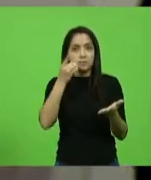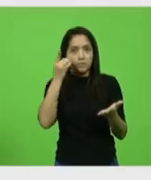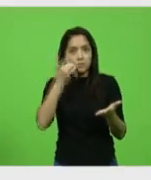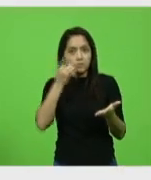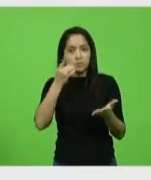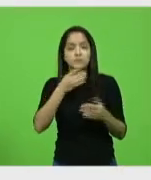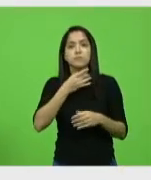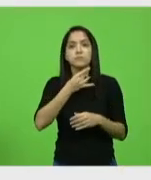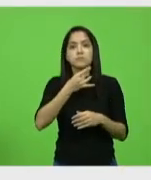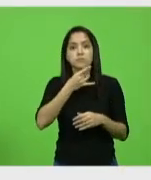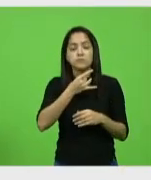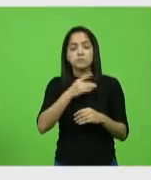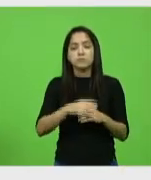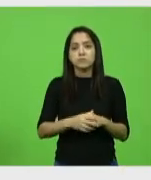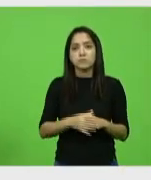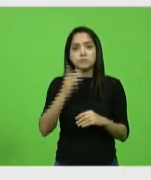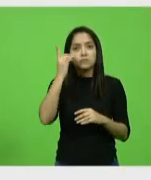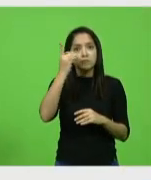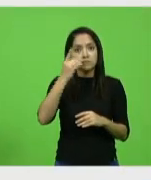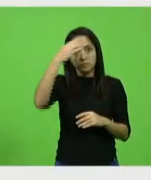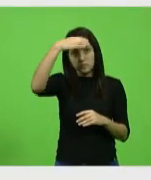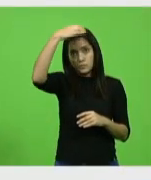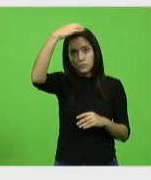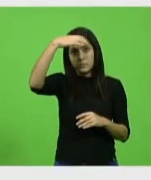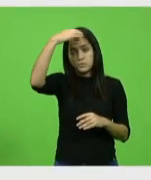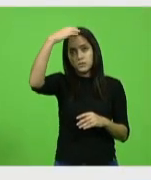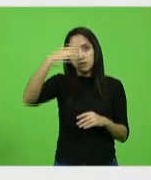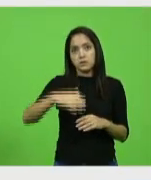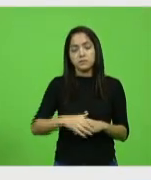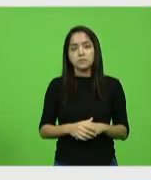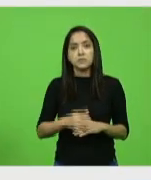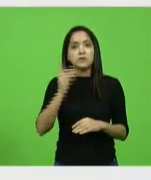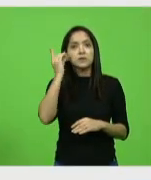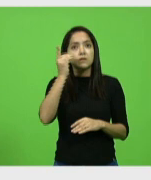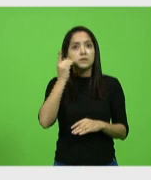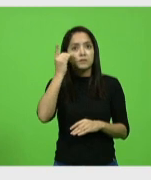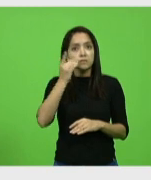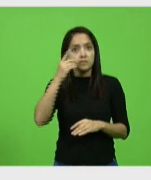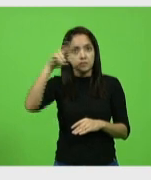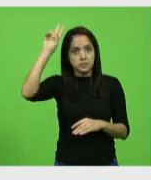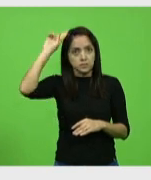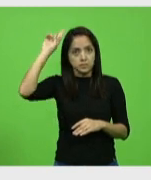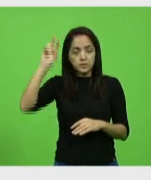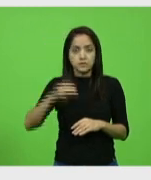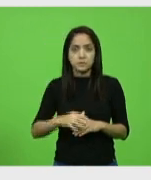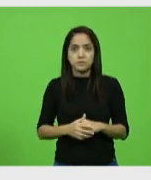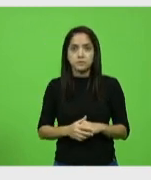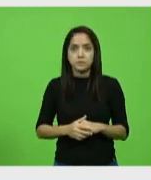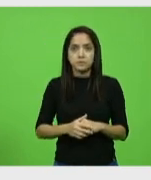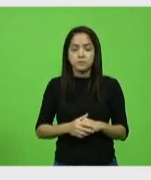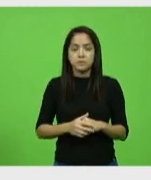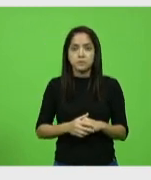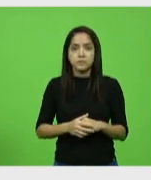Cobalquini, no deputado Coronel Mocelin, no deputado doutor Vicente Caro Preso.